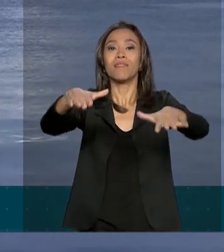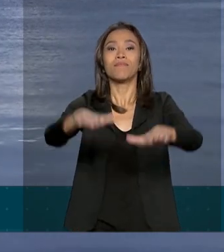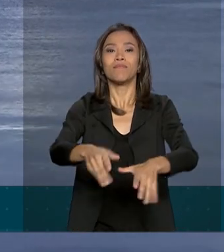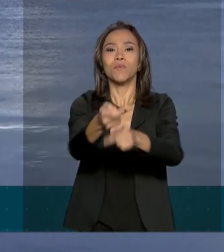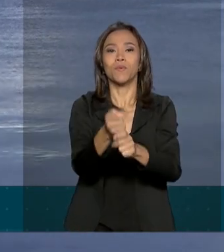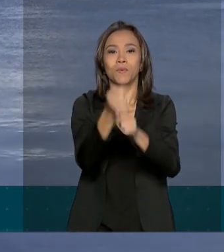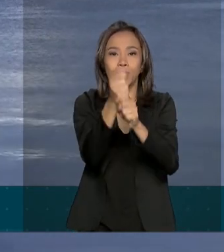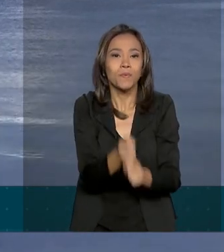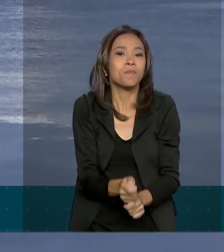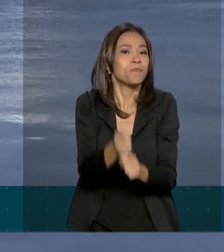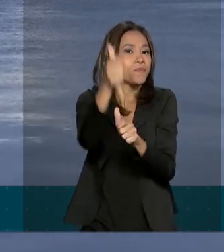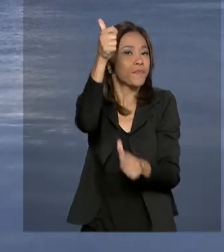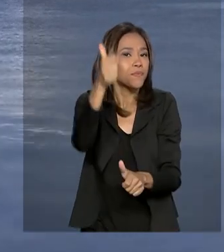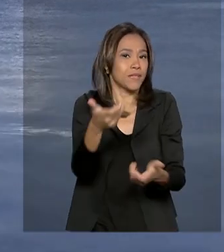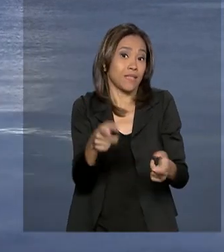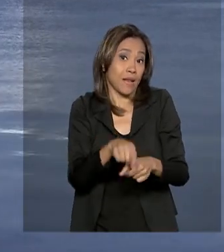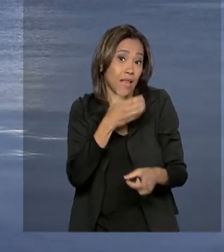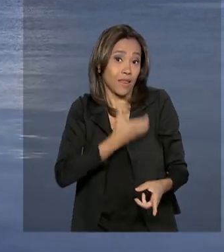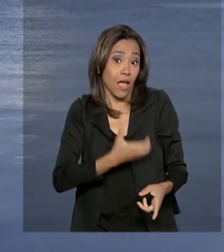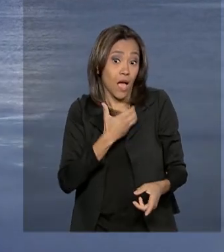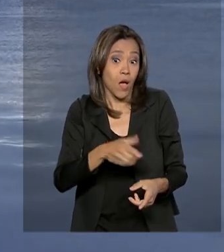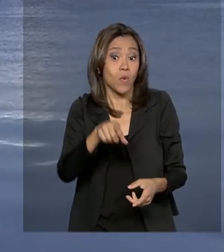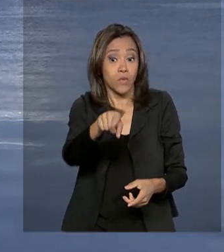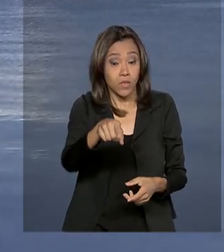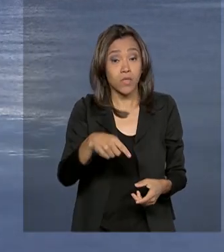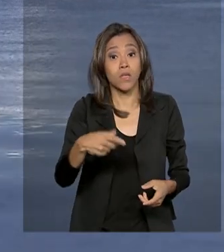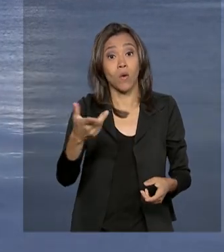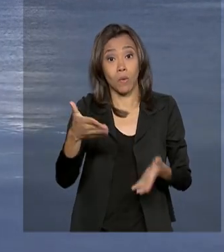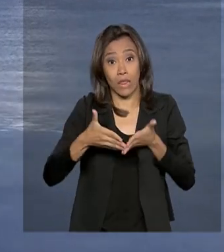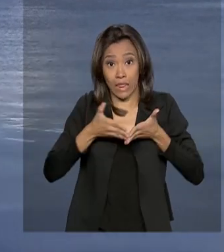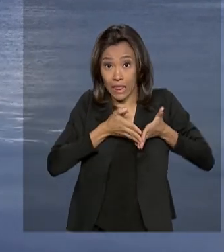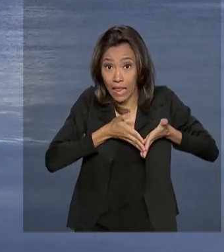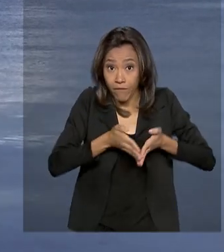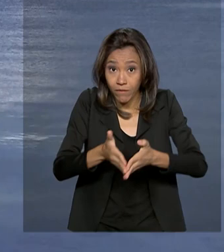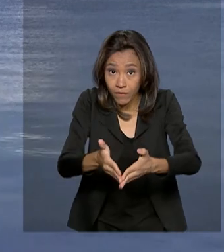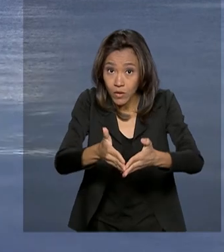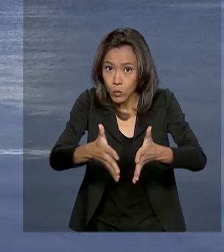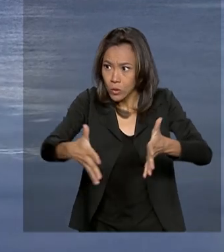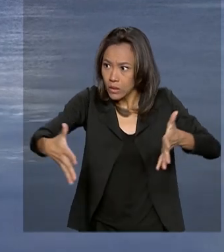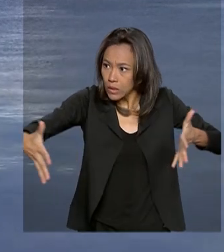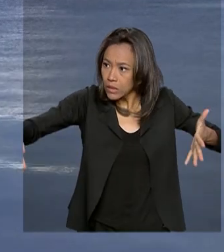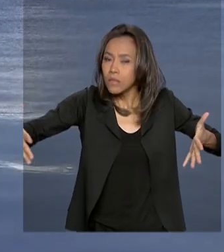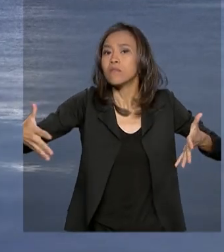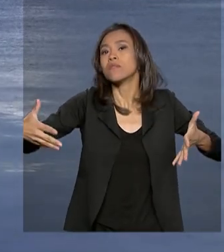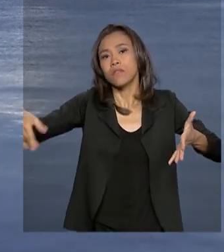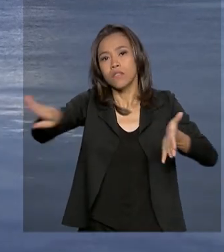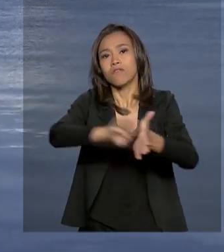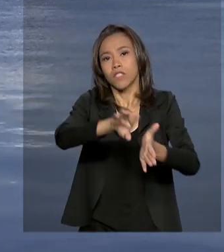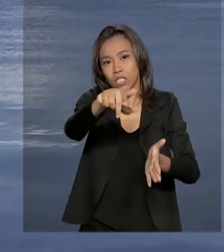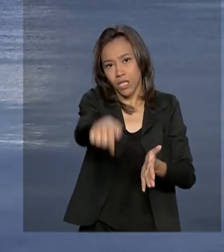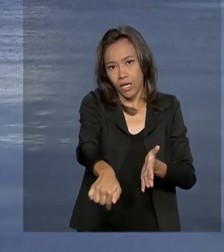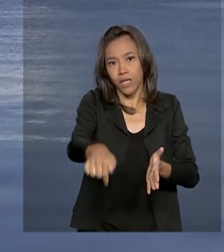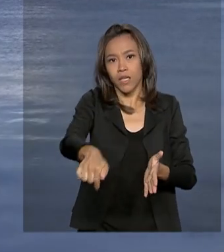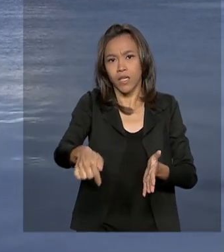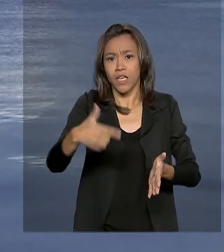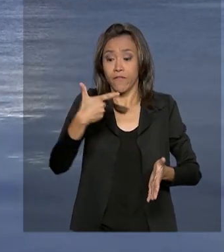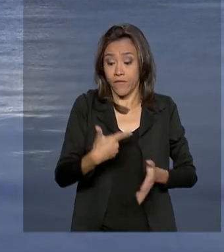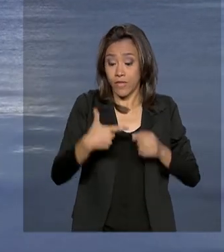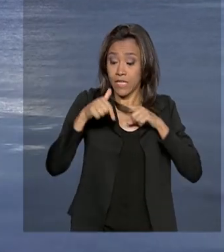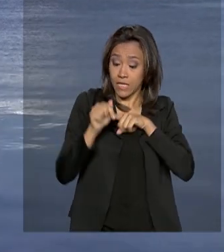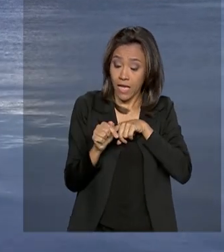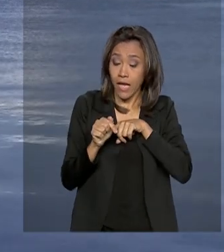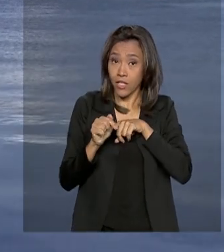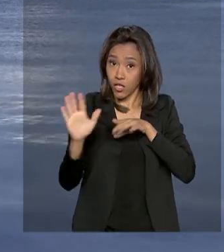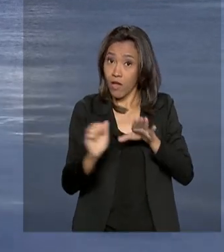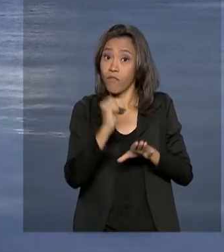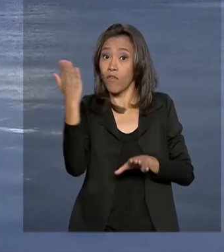São 37 navios de grande porte que devem atracar no Pierre Mauá nesta temporada. Desses, 27 são